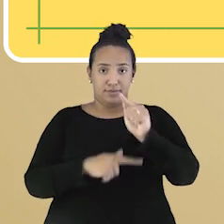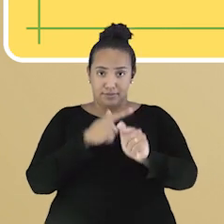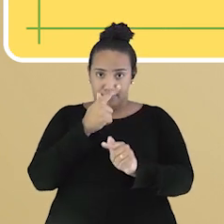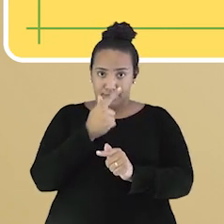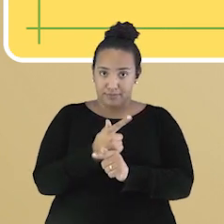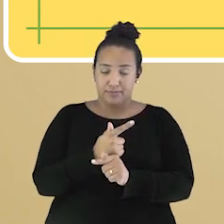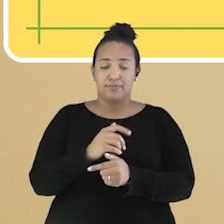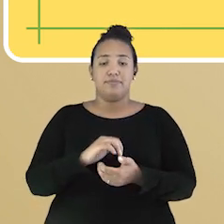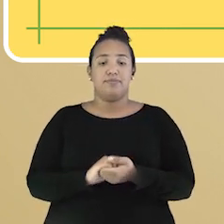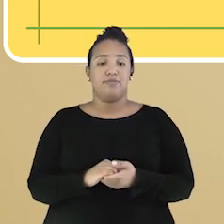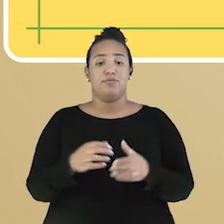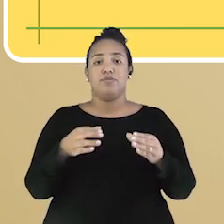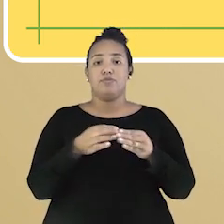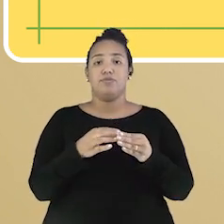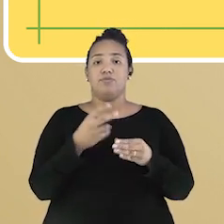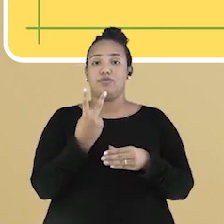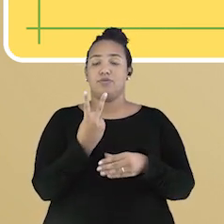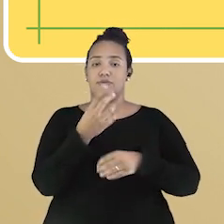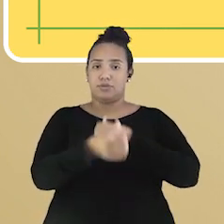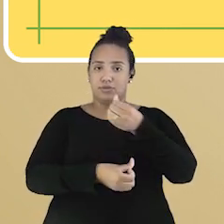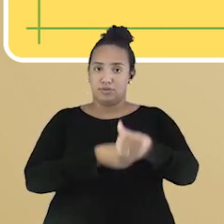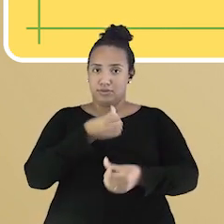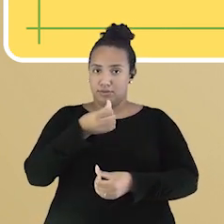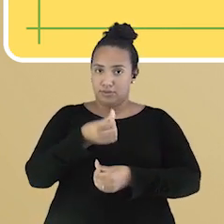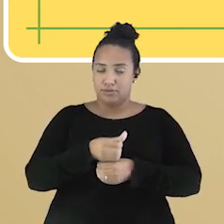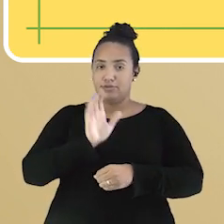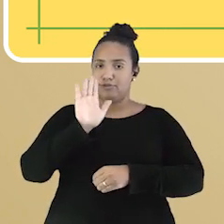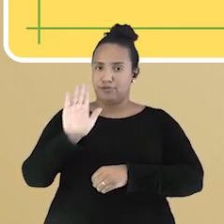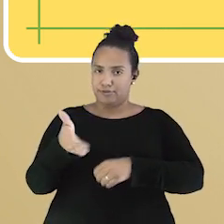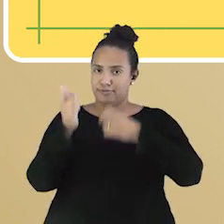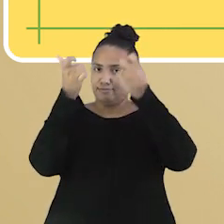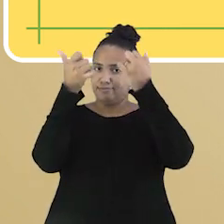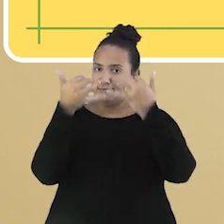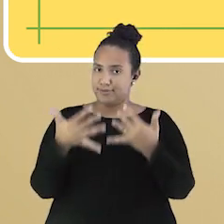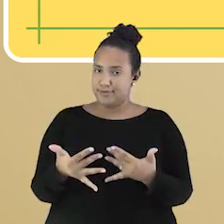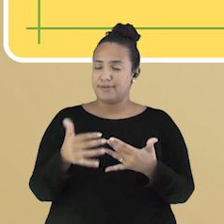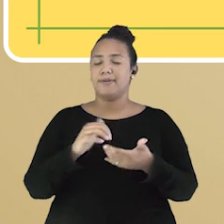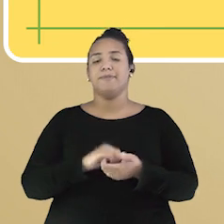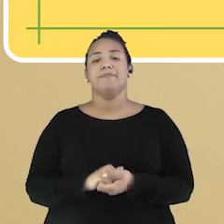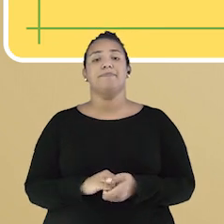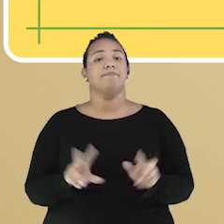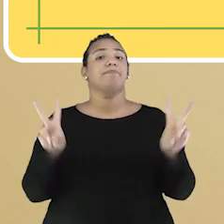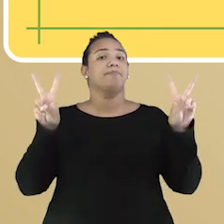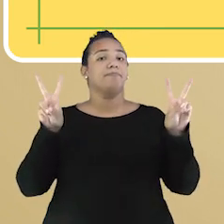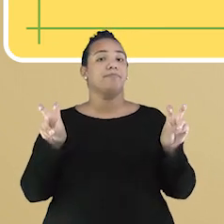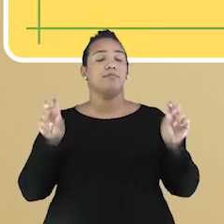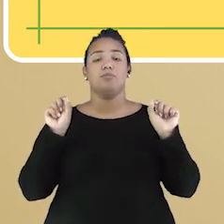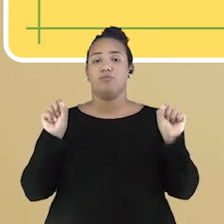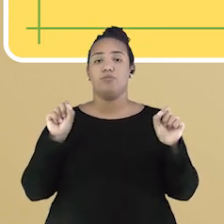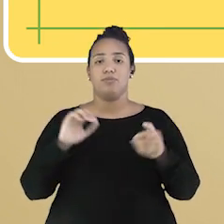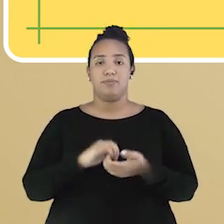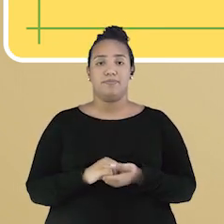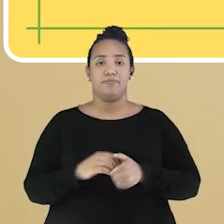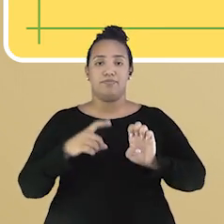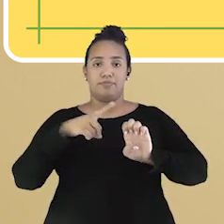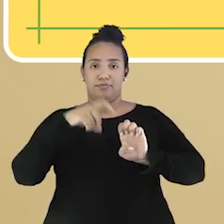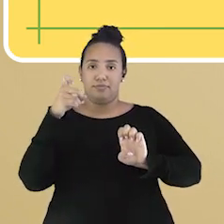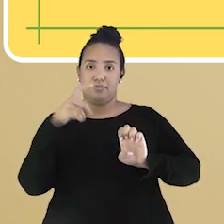Geografia voltada para o segundo ciclo da EJA, como eu já havia dito. O eixo temático a ser trabalhado é